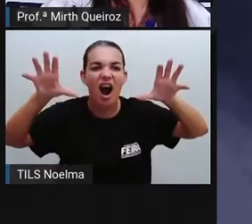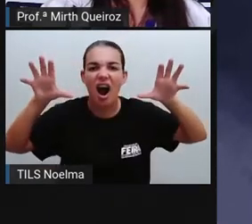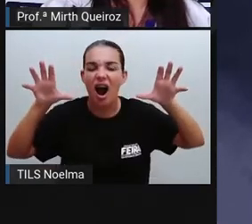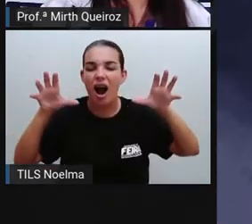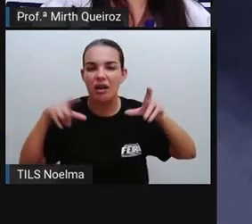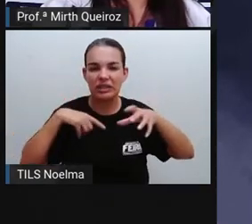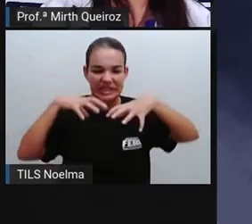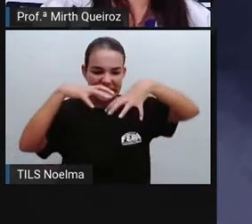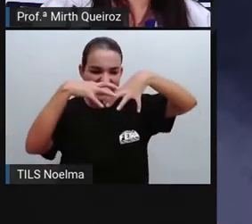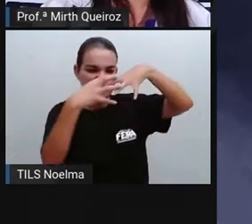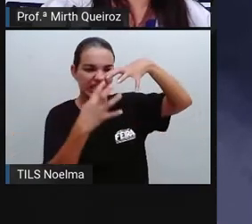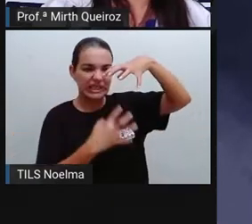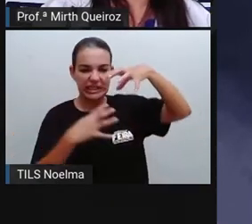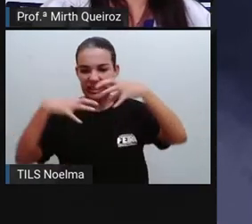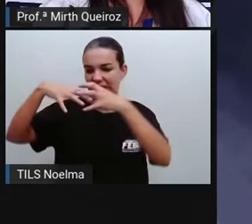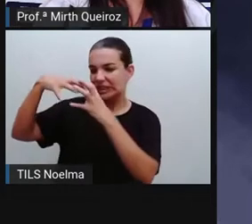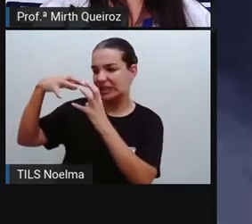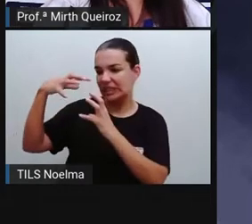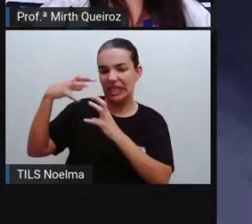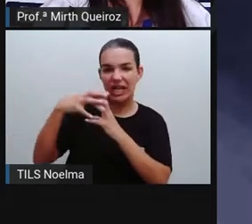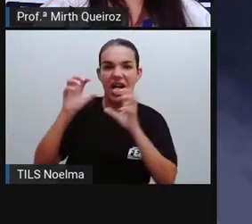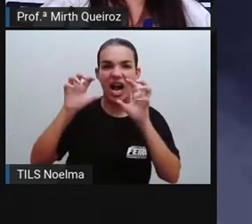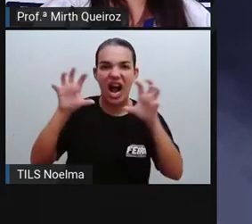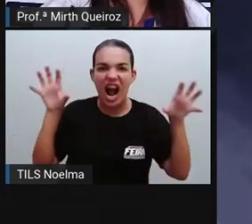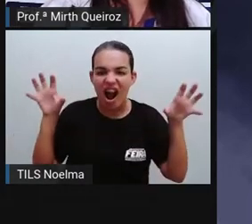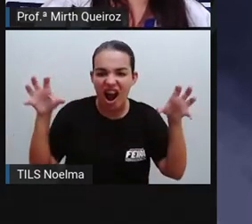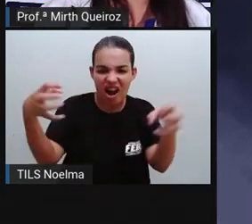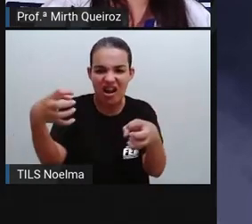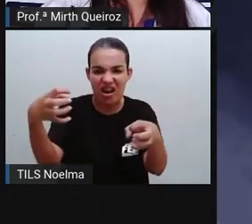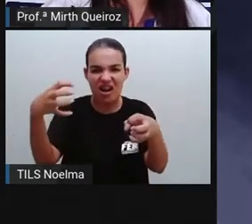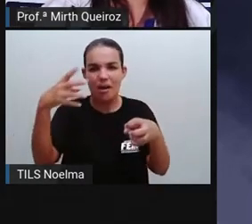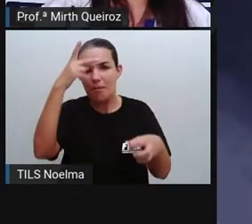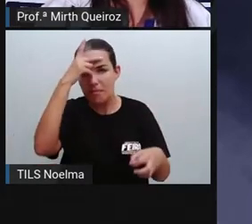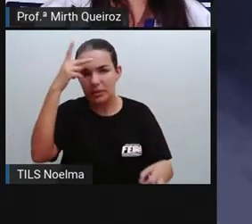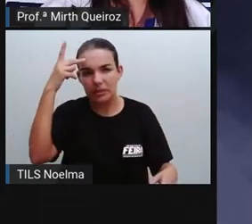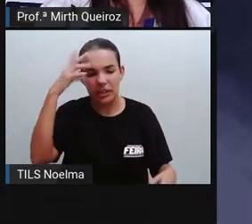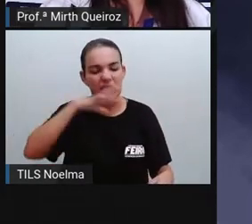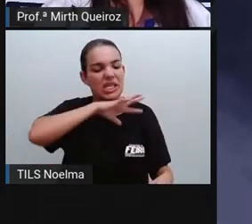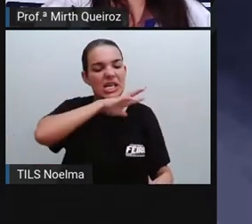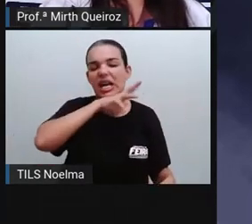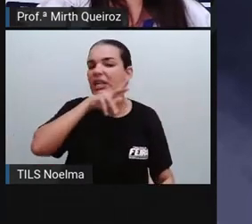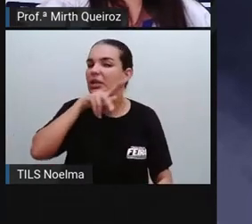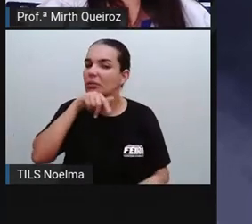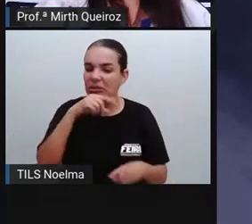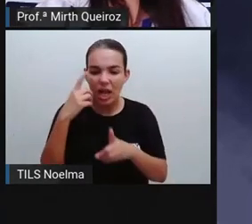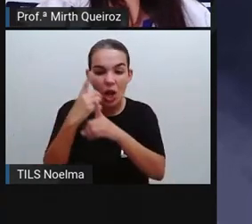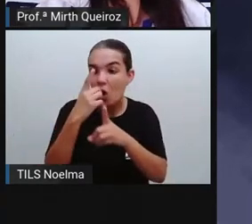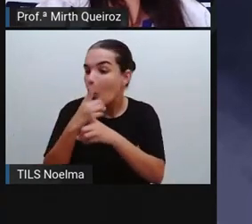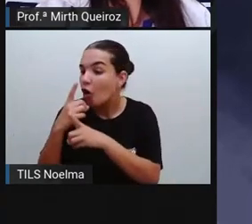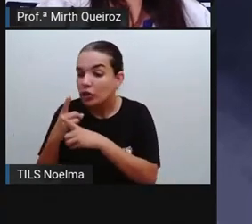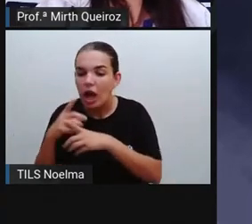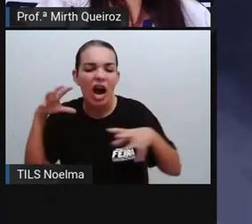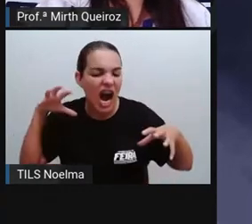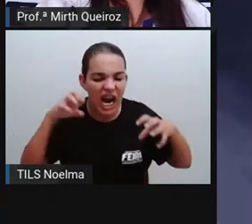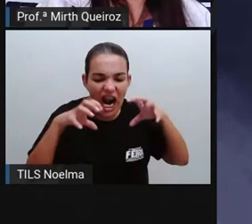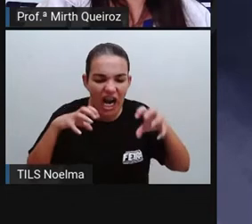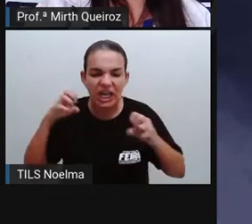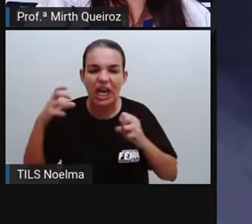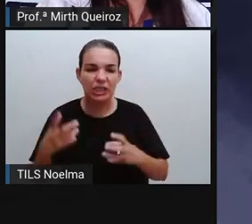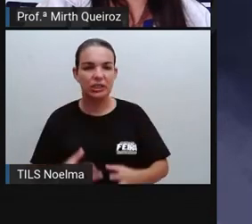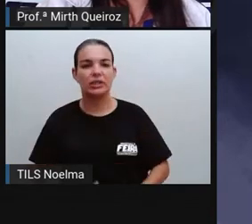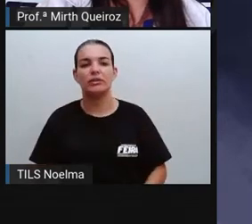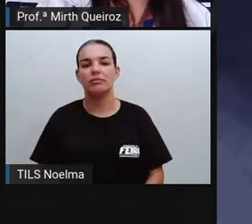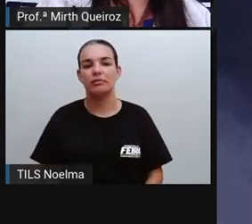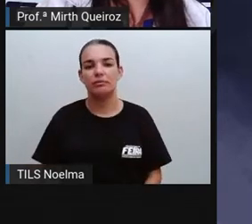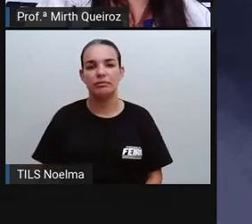com suas garras enormes e afiadas, atacam pessoas e animais domésticos que encontra pelo seu caminho.